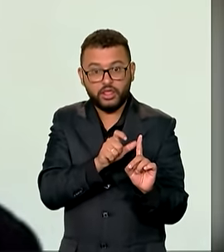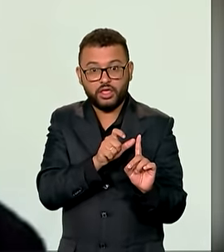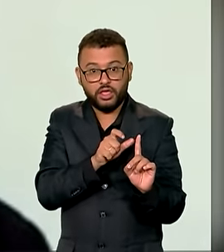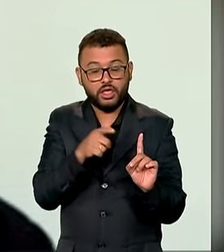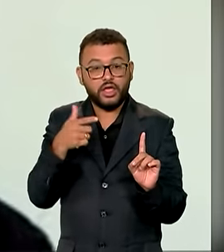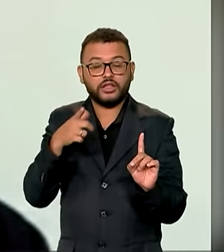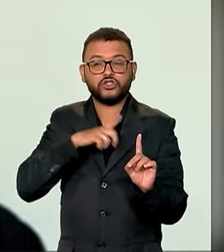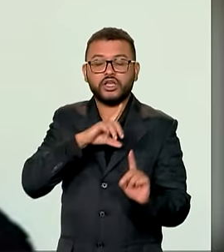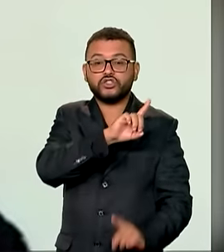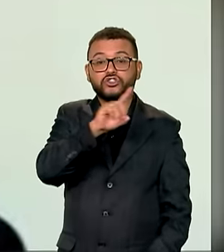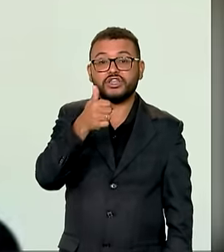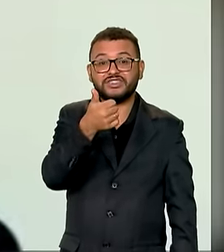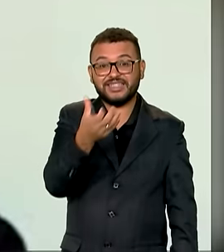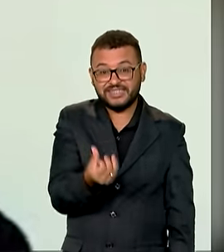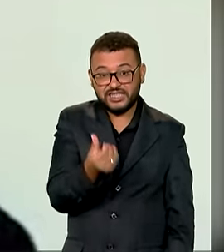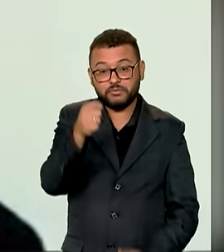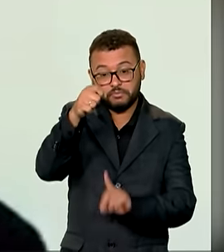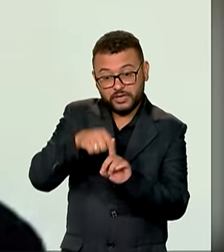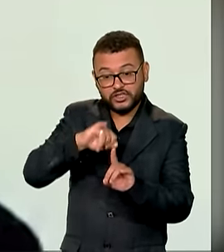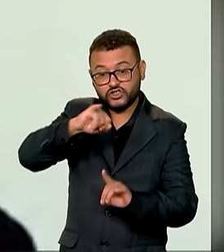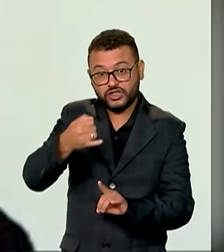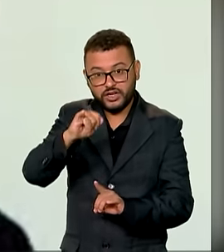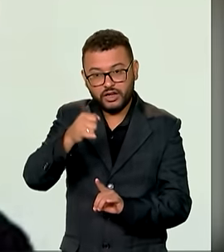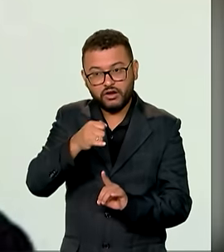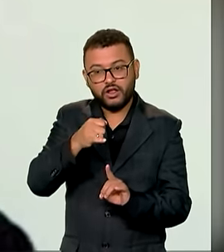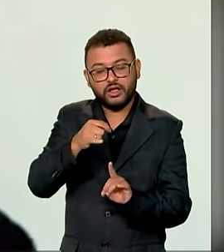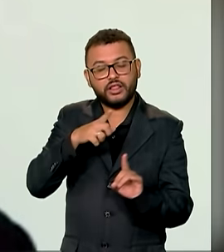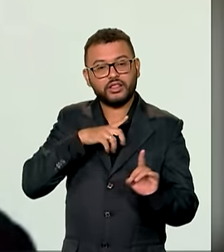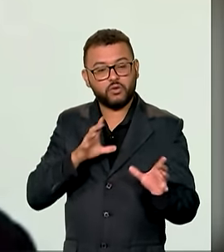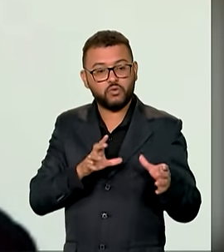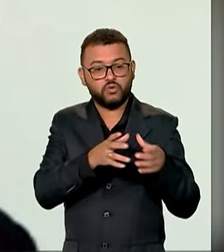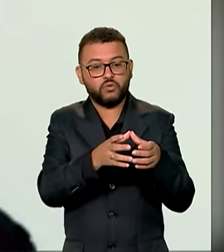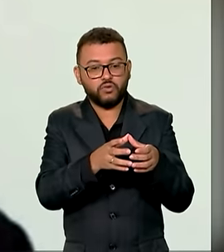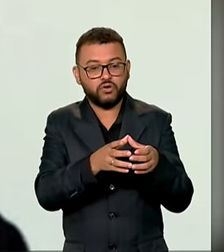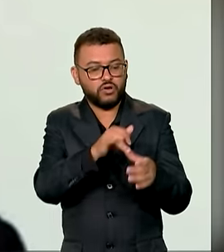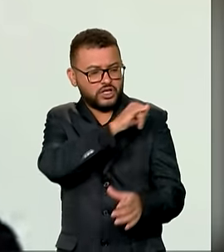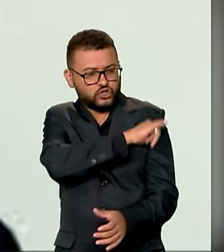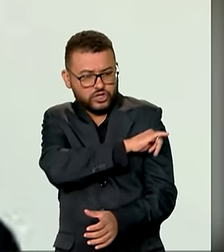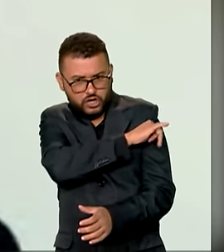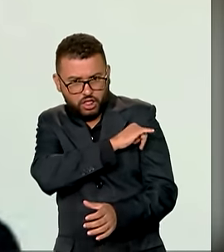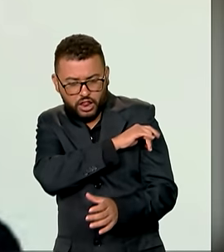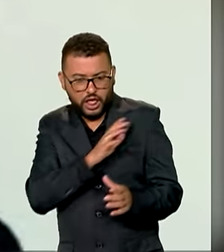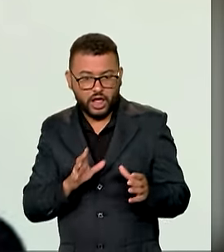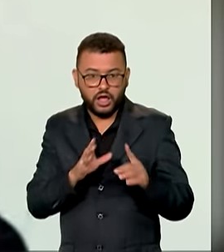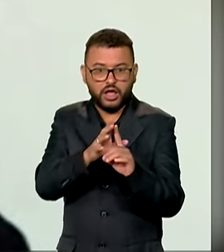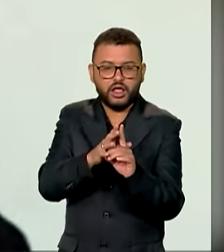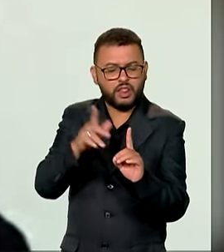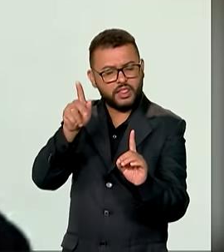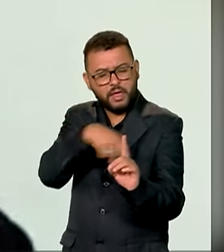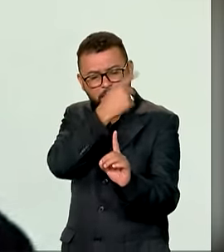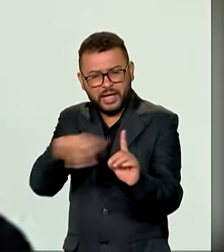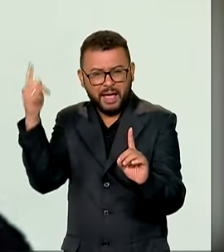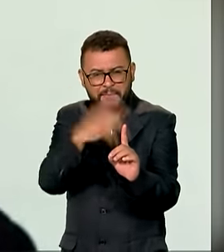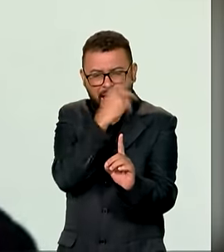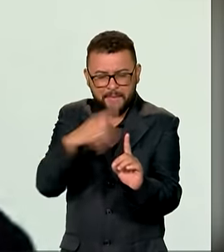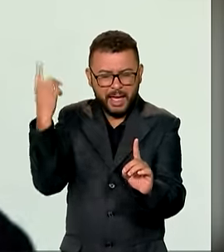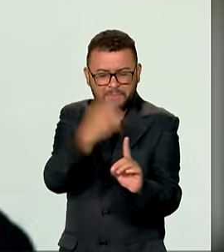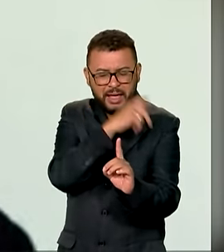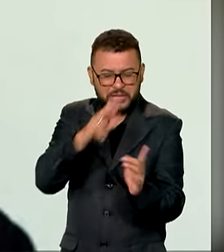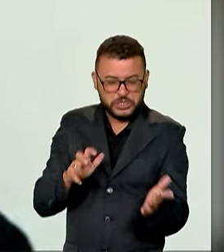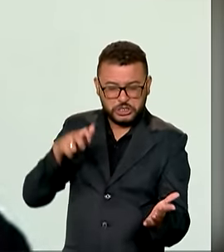No dia 16 de janeiro, ele é levado para o doicode da Tijuca, ele sofre uma série de torturas